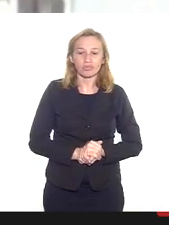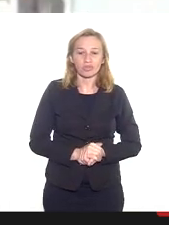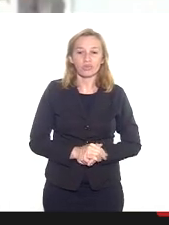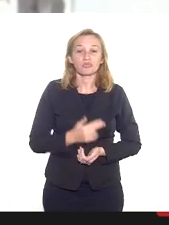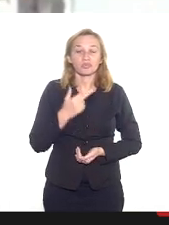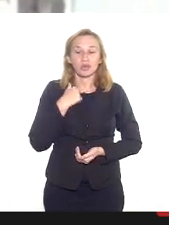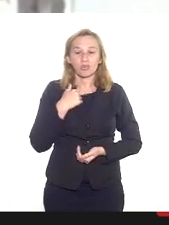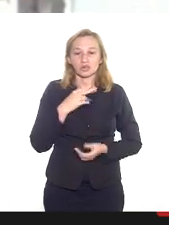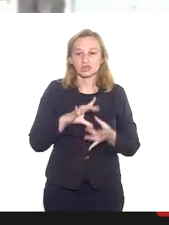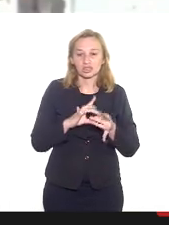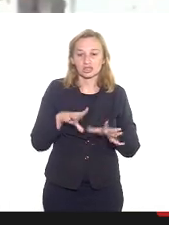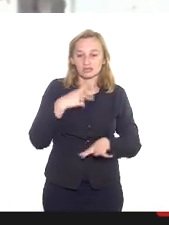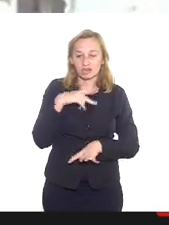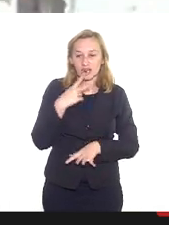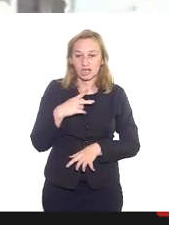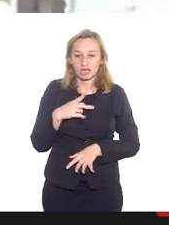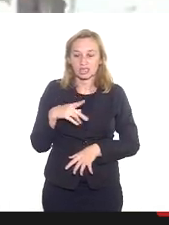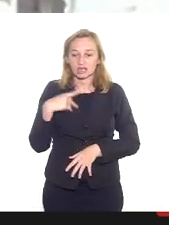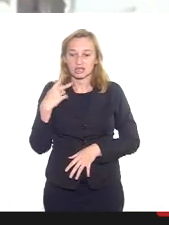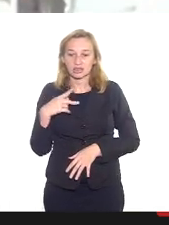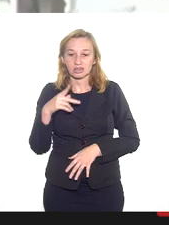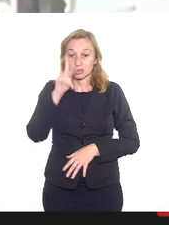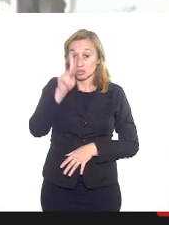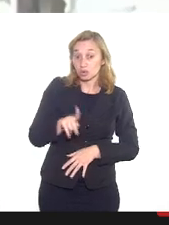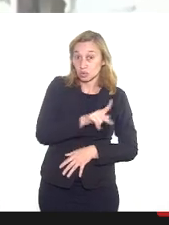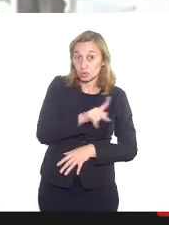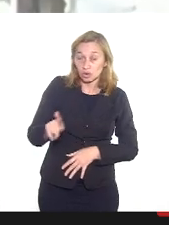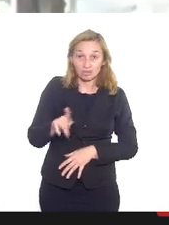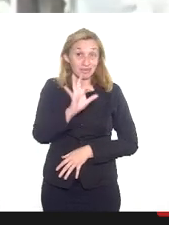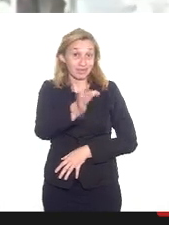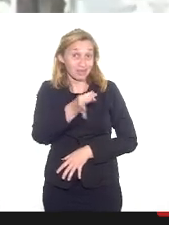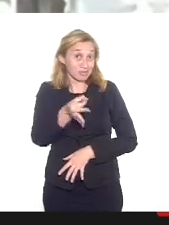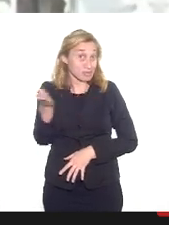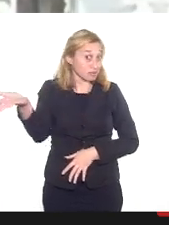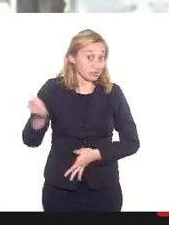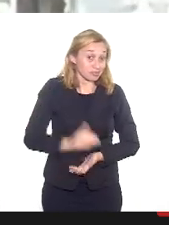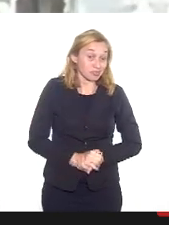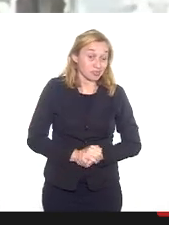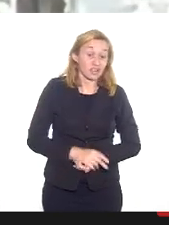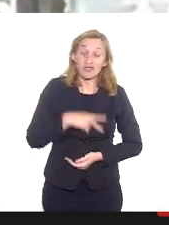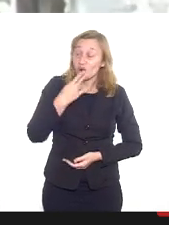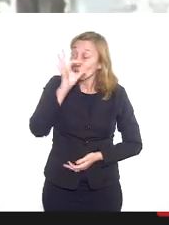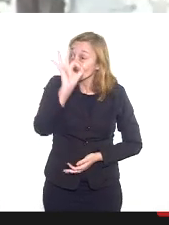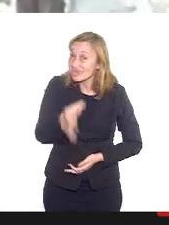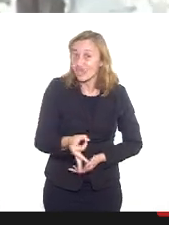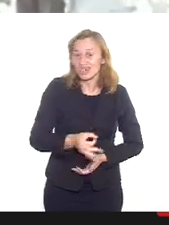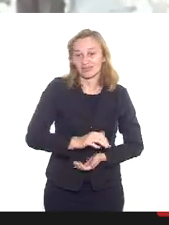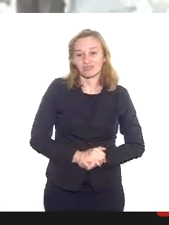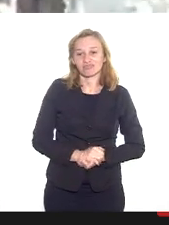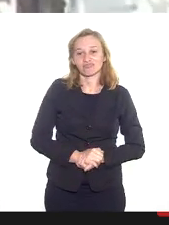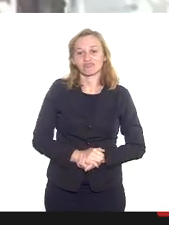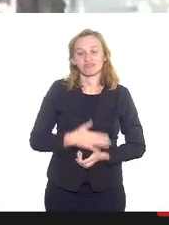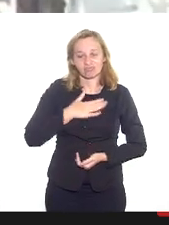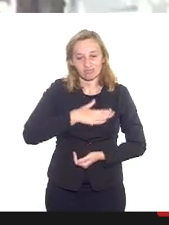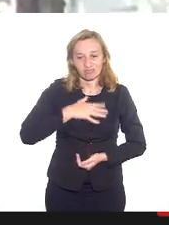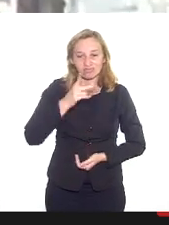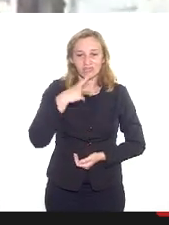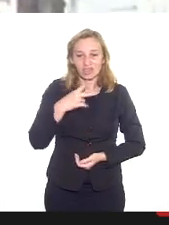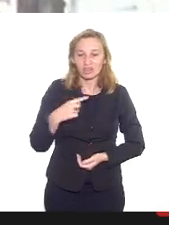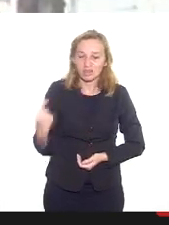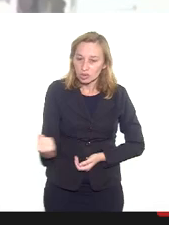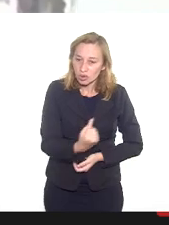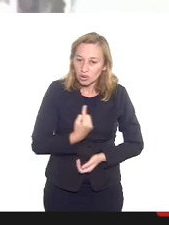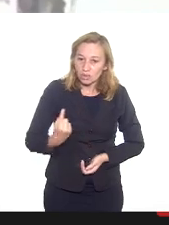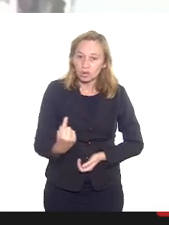deixar de falar da fala do padre Vitor, é exatamente isso. falou exatamente o que eu gostaria de ter falado. Nós somos